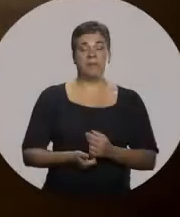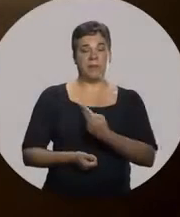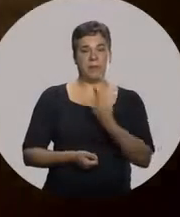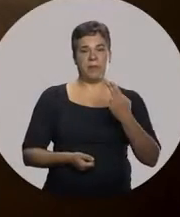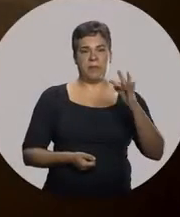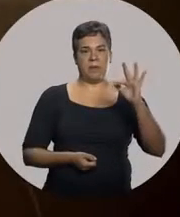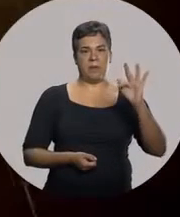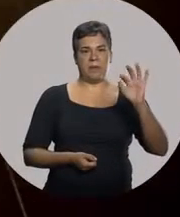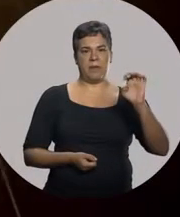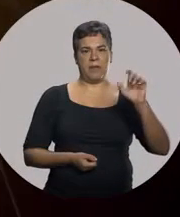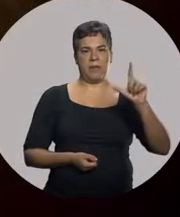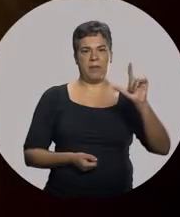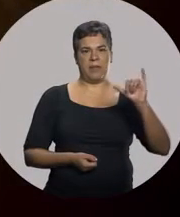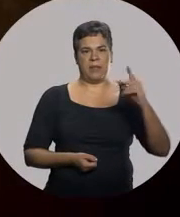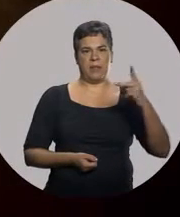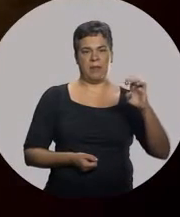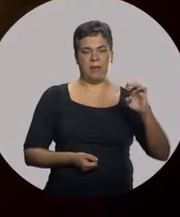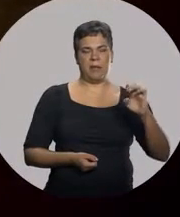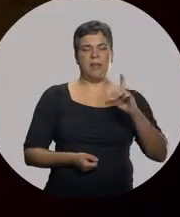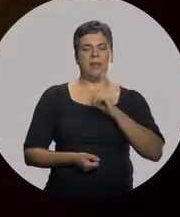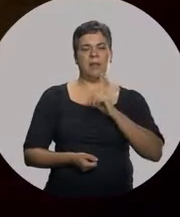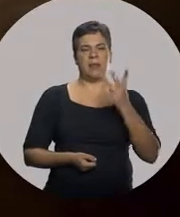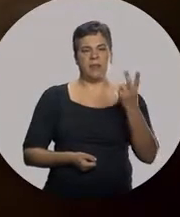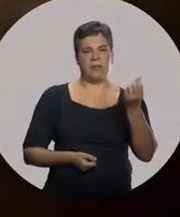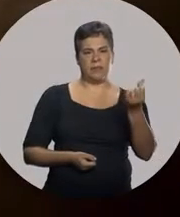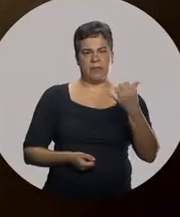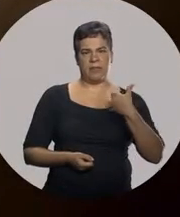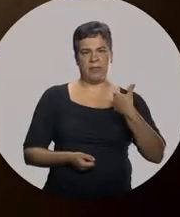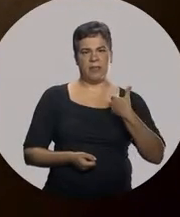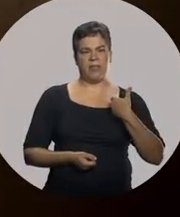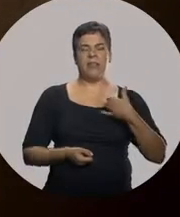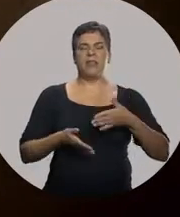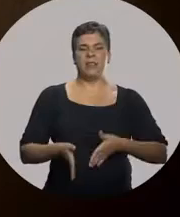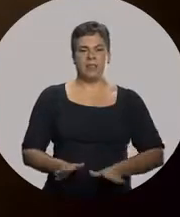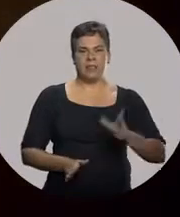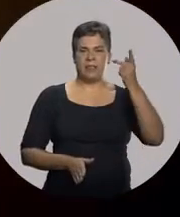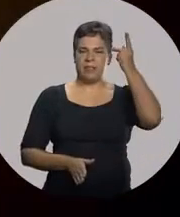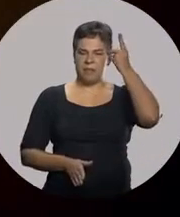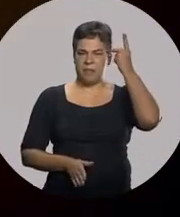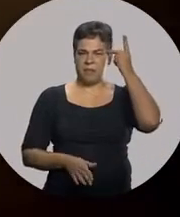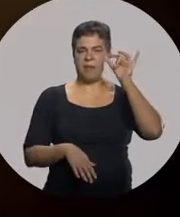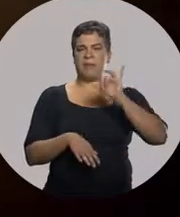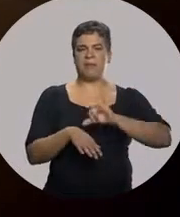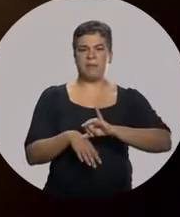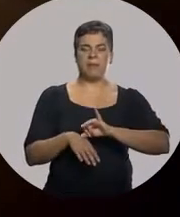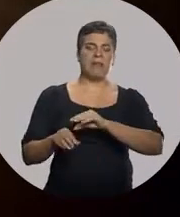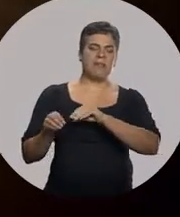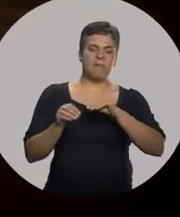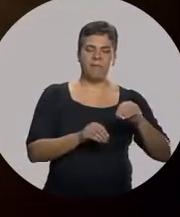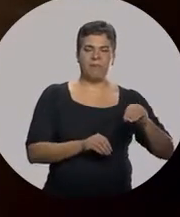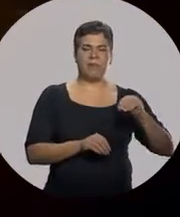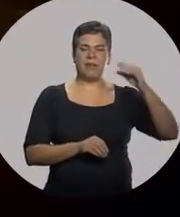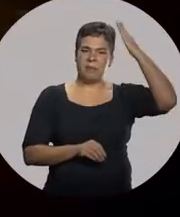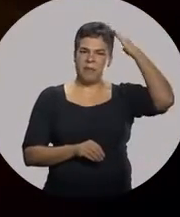Filipe nome é Filipe Miatti Tenho 26 anos Eu sou nascido aqui em São Paulo capital Mas muito novinho me